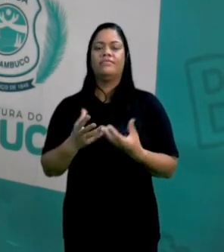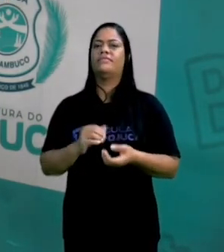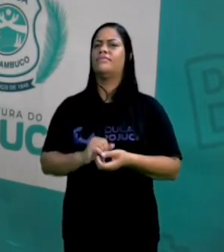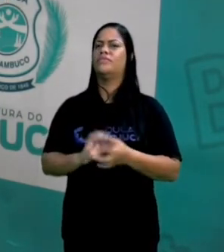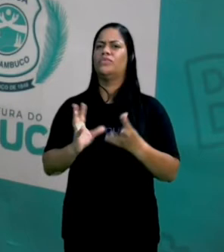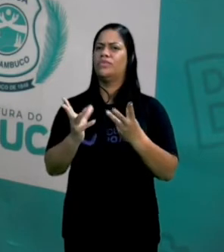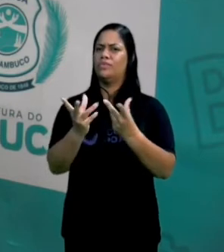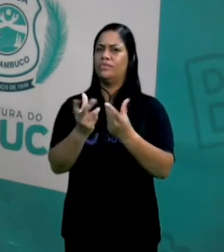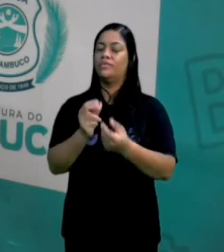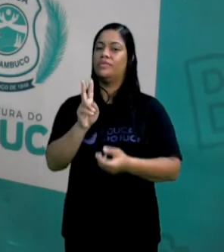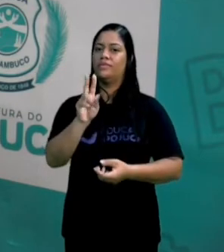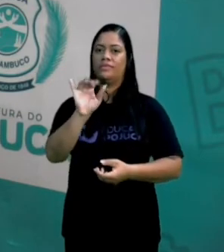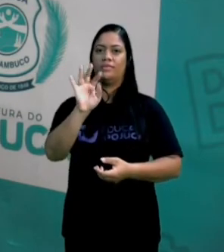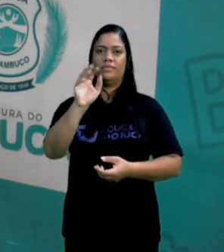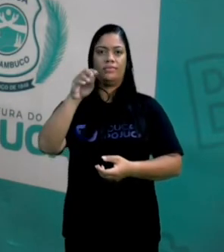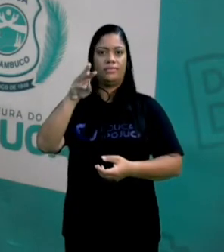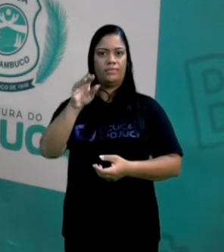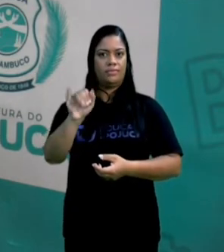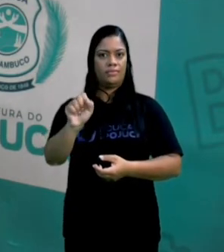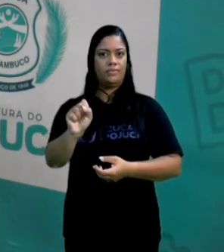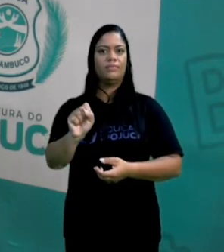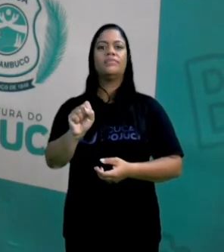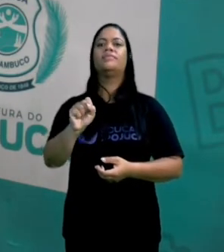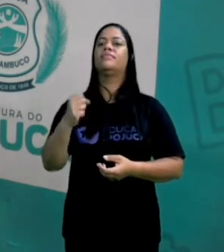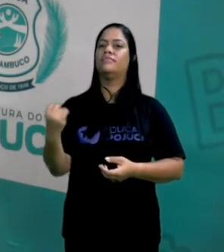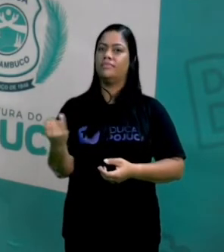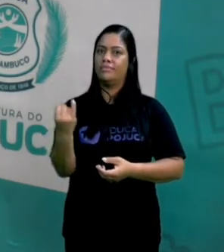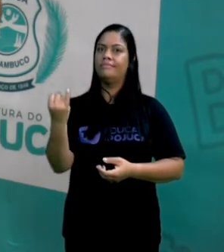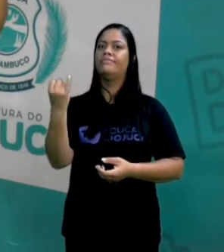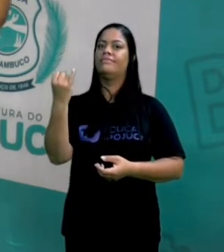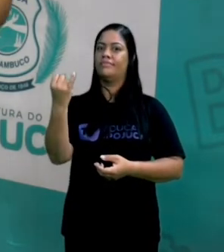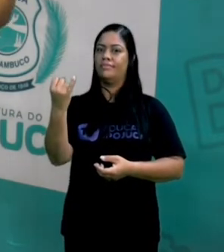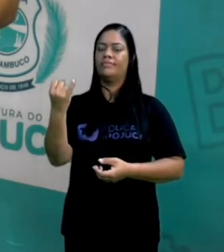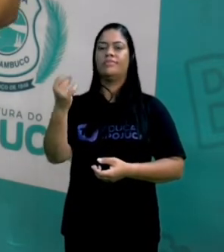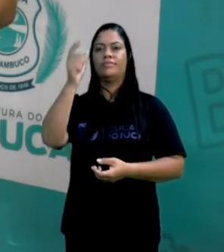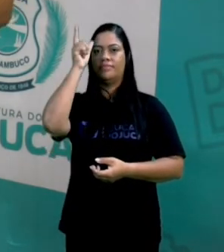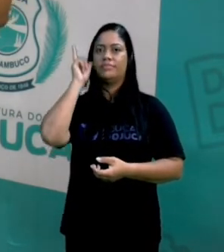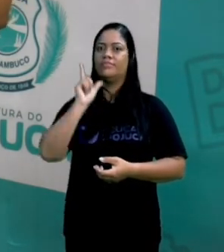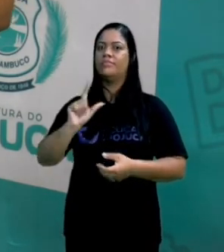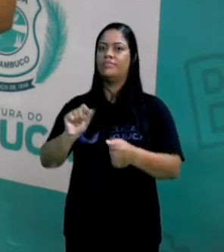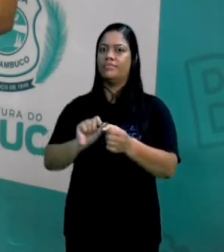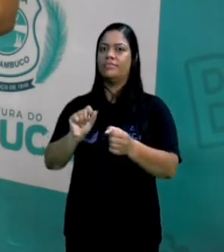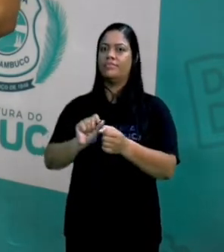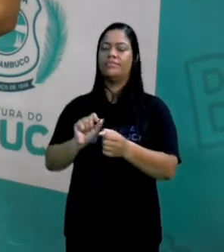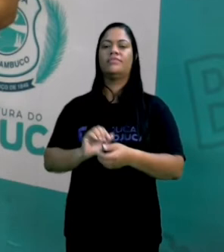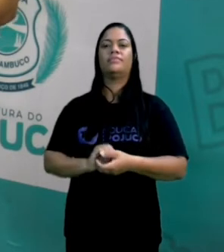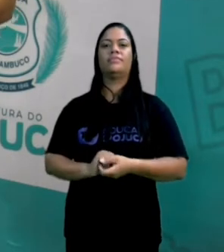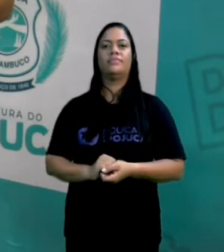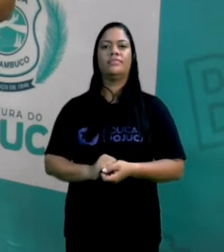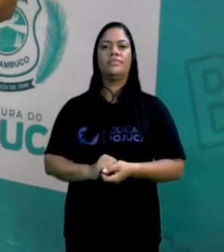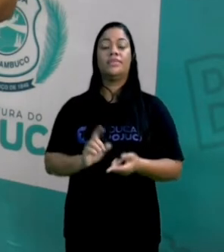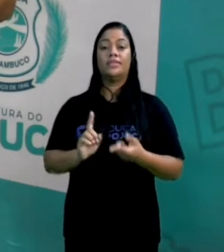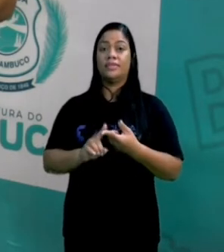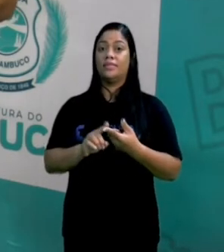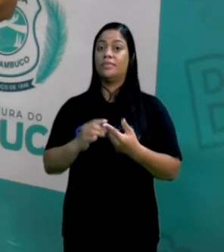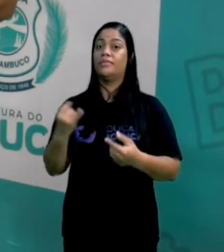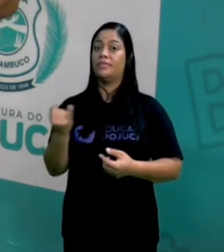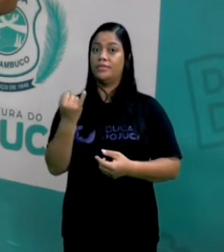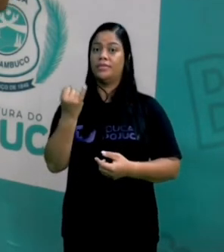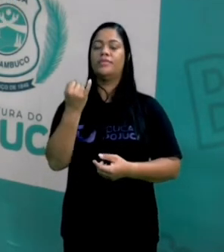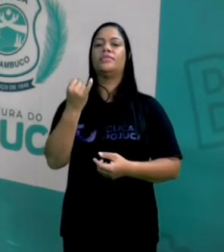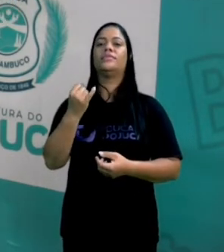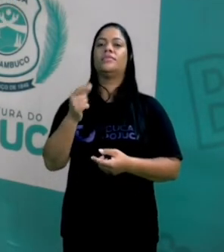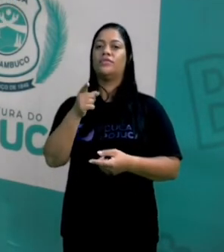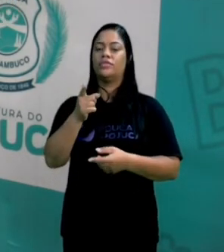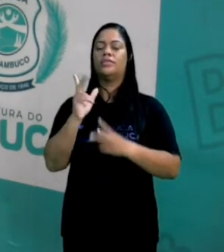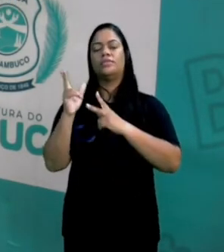Vitaminas suficientes para poder suportar aquele tipo de esforço. E o descanso também inadequado,